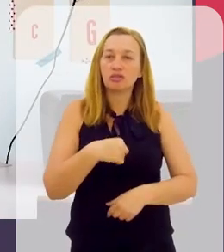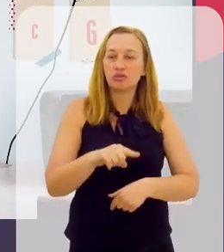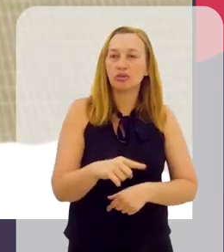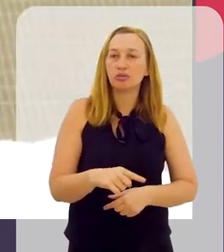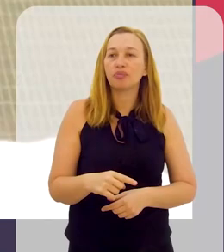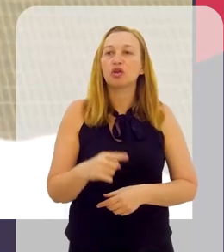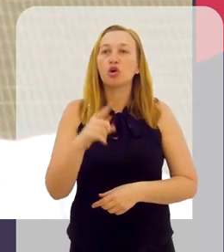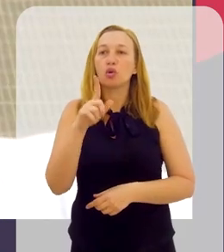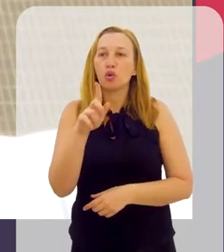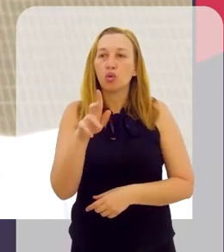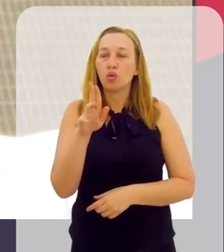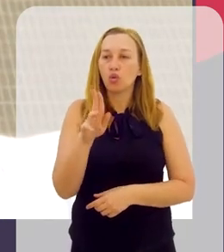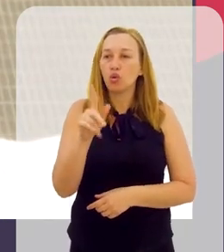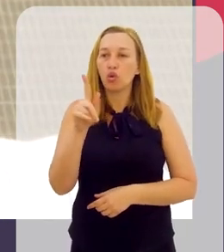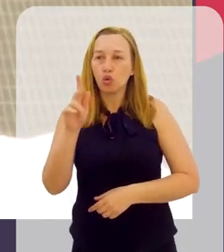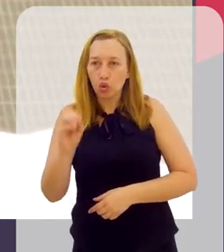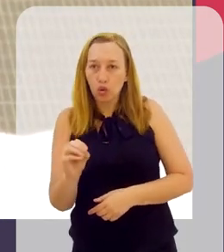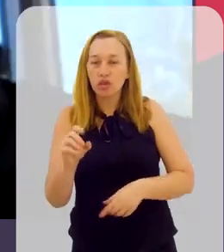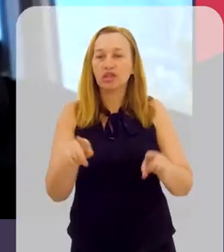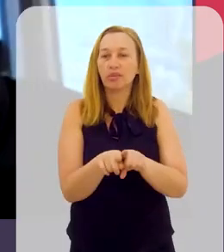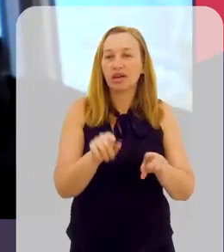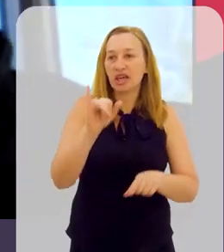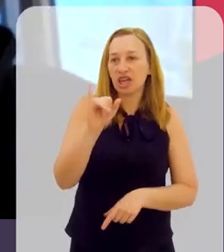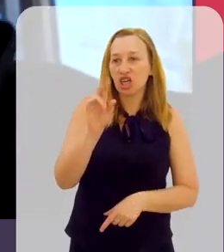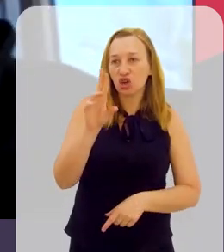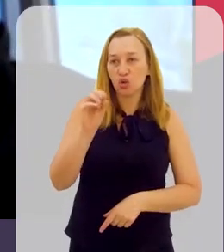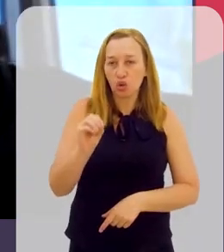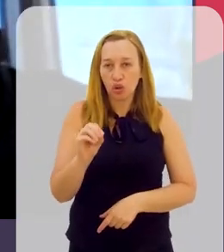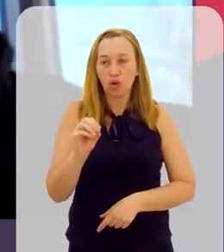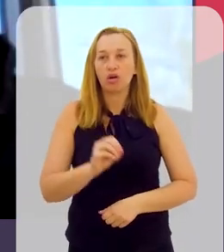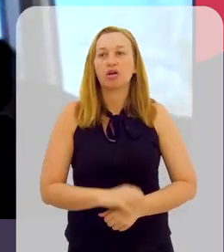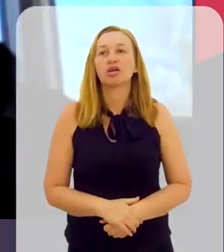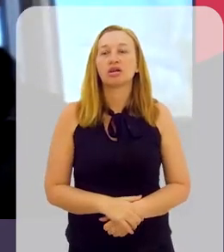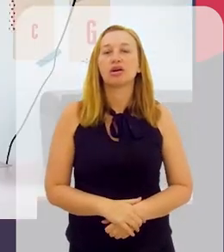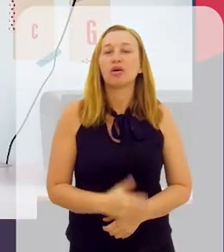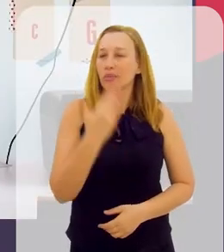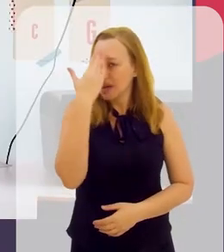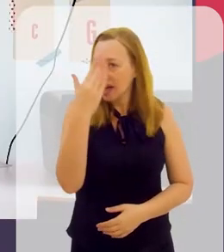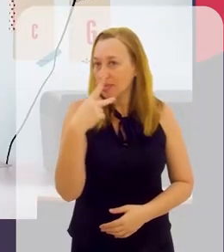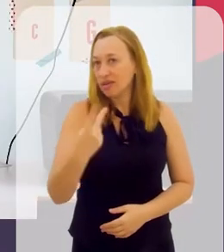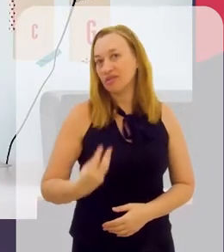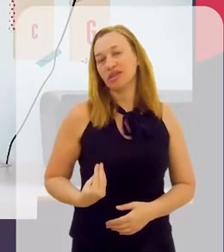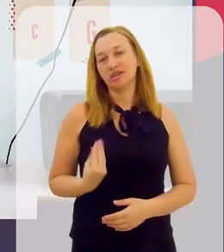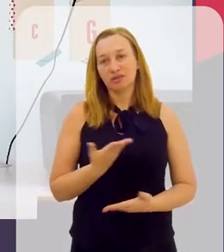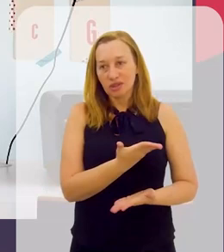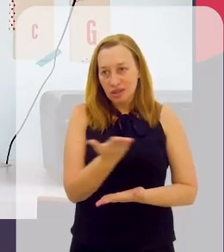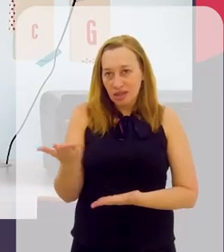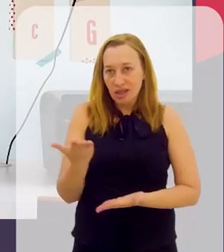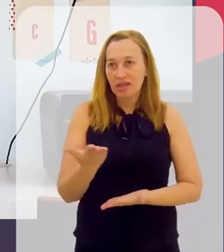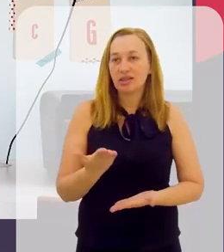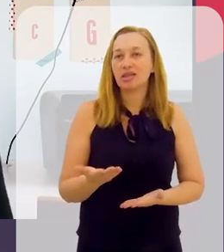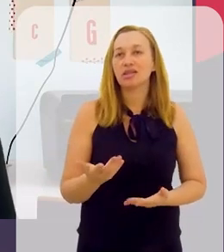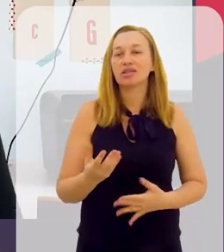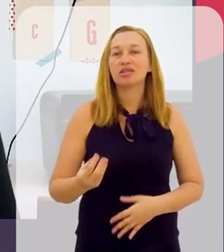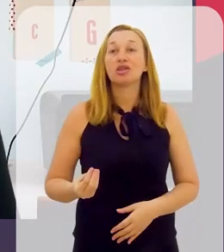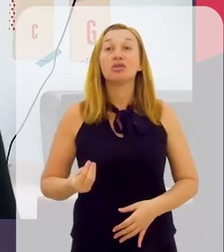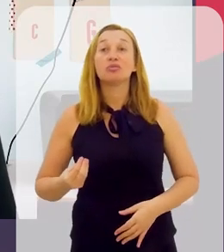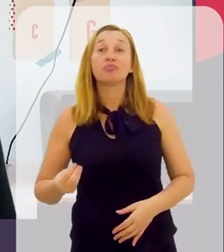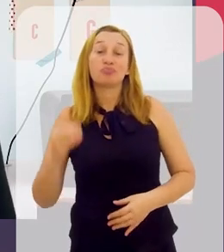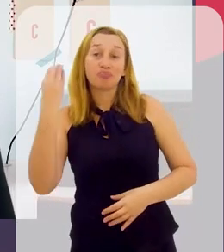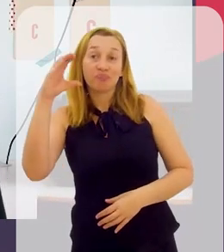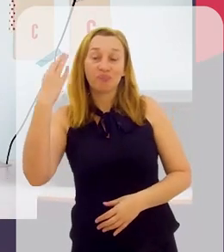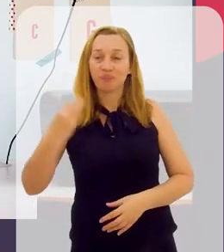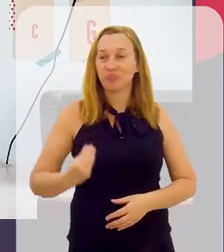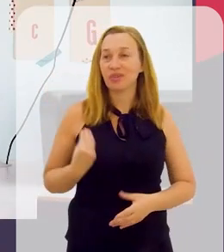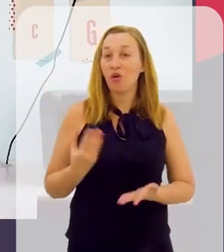Jovens Talentos, o Hugo Silva e o Igor Santiago de Carvalho. Muito obrigada pela presença de todos aqui no Ciência e